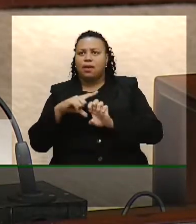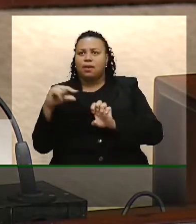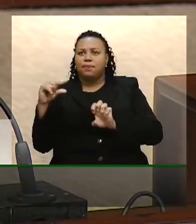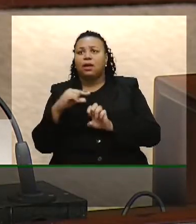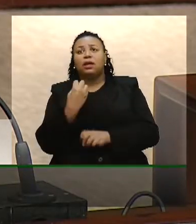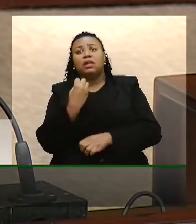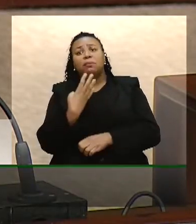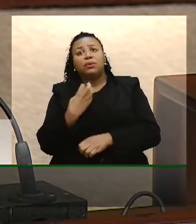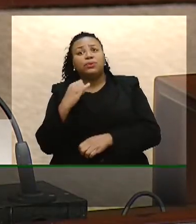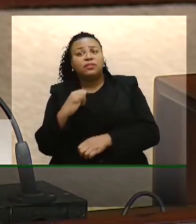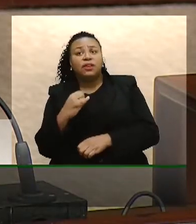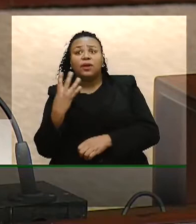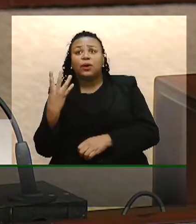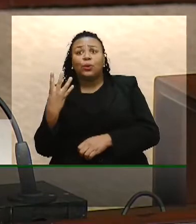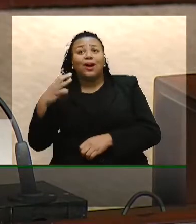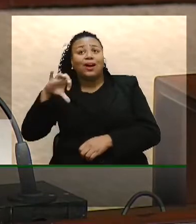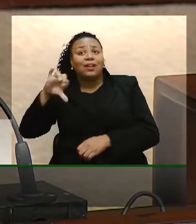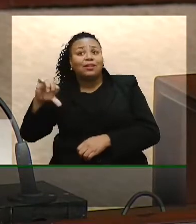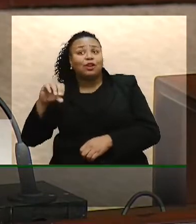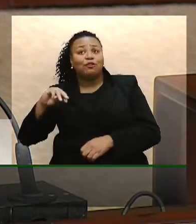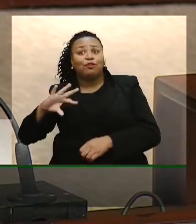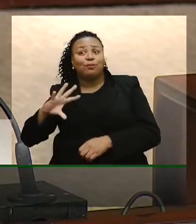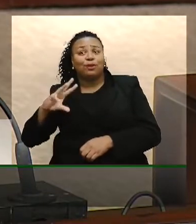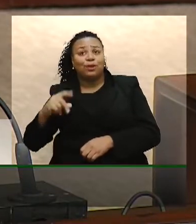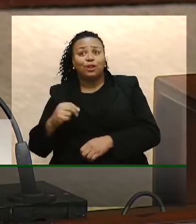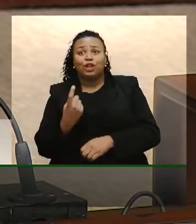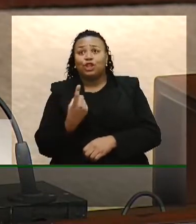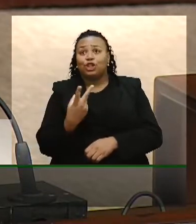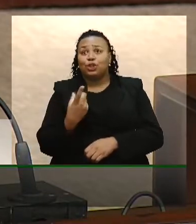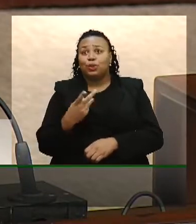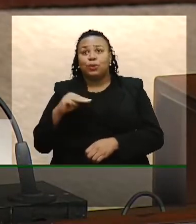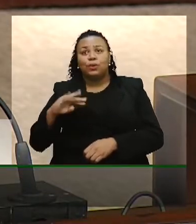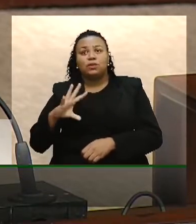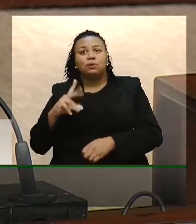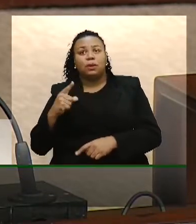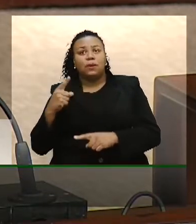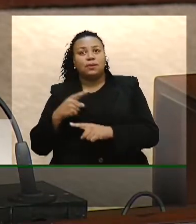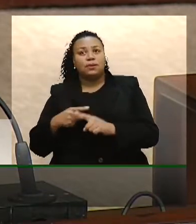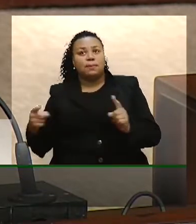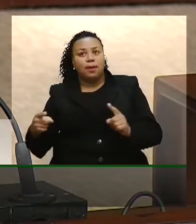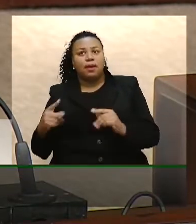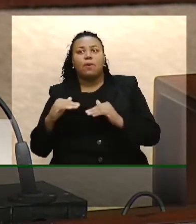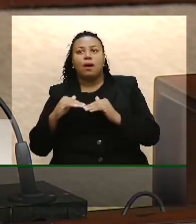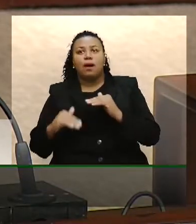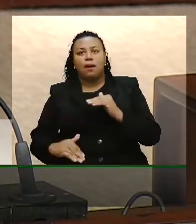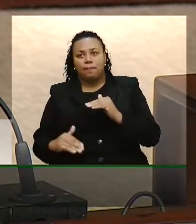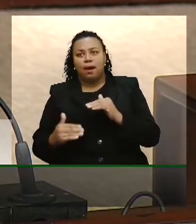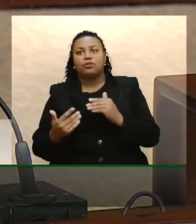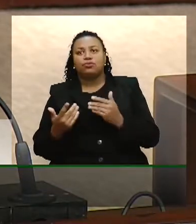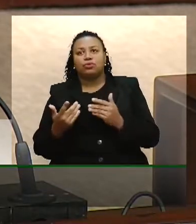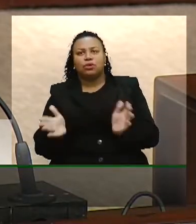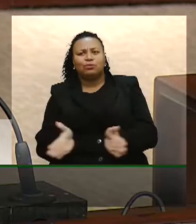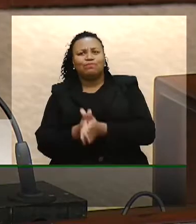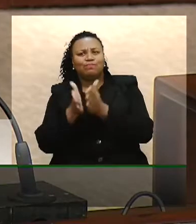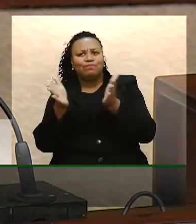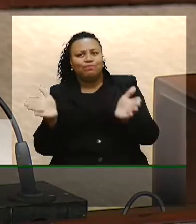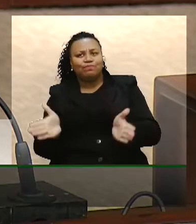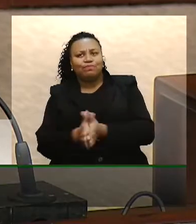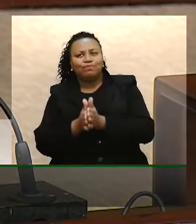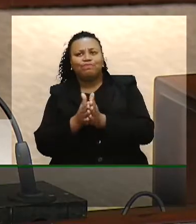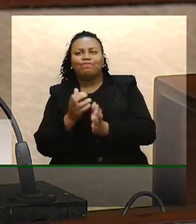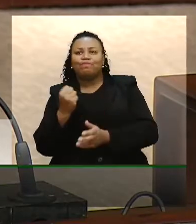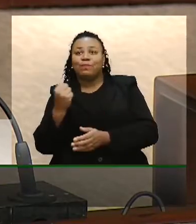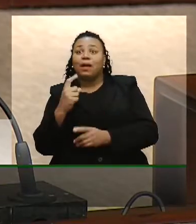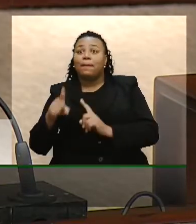que bom se fosse 49 milhões, 12 milhões e meio abaixo da linha da miséria e